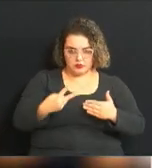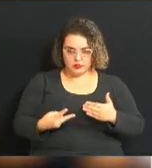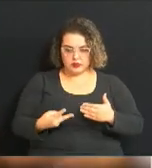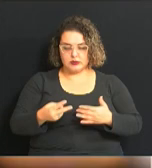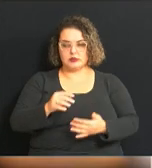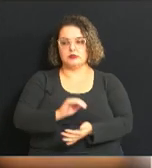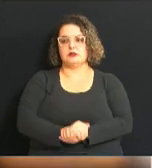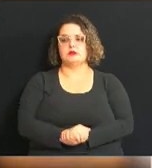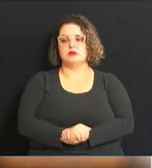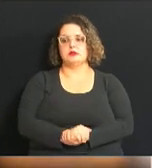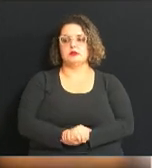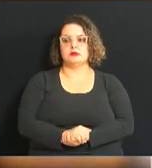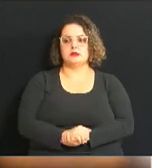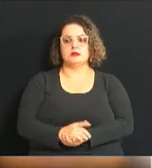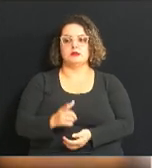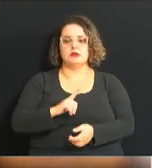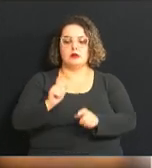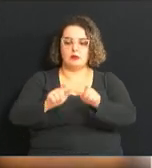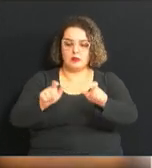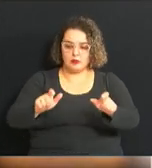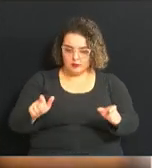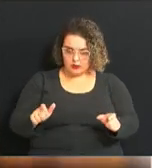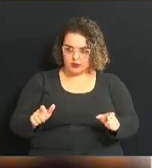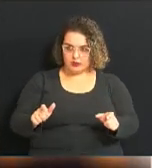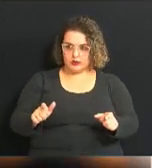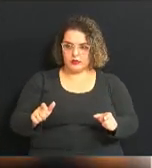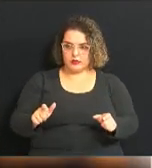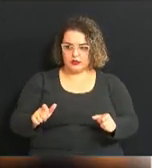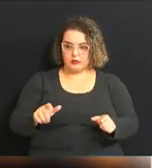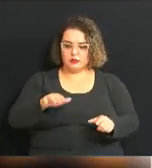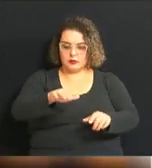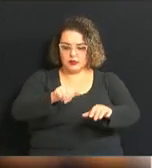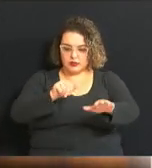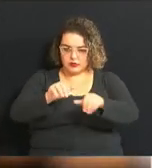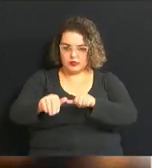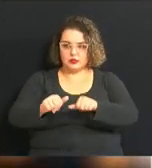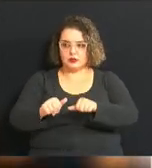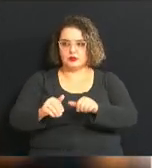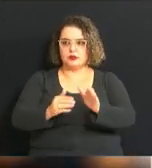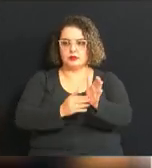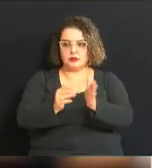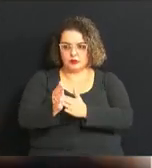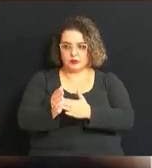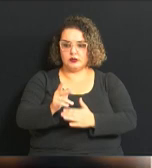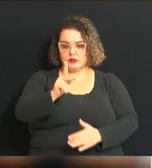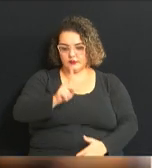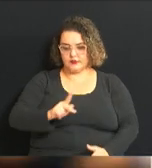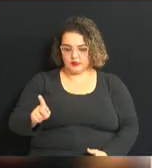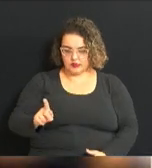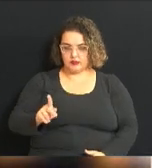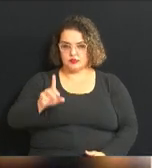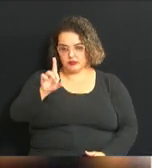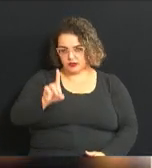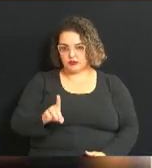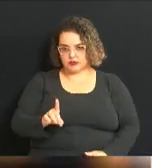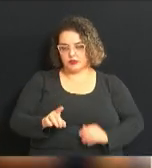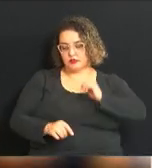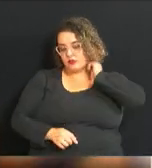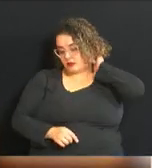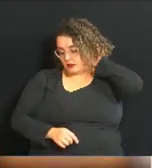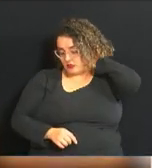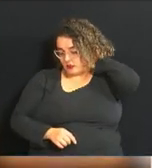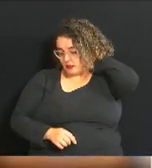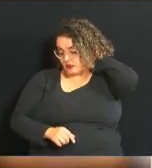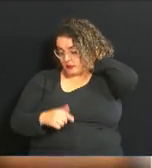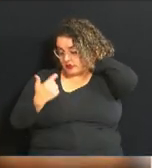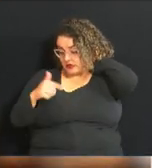Nós temos ainda algumas pessoas para serem chamadas nesse concurso, alguns vice-diretores. No entanto, nós não